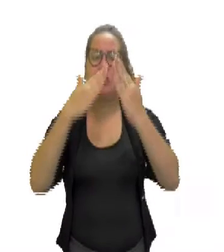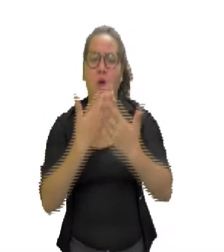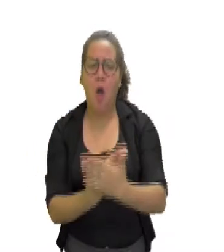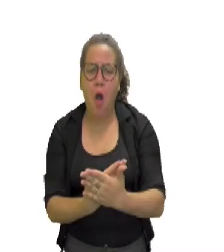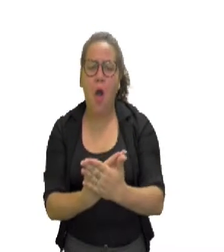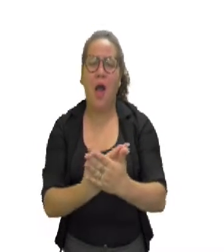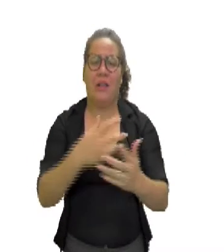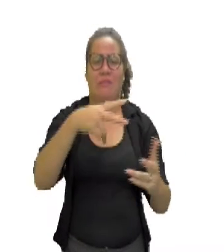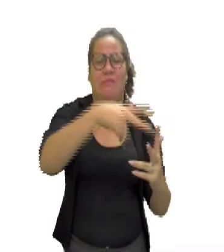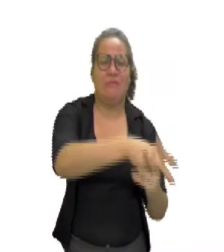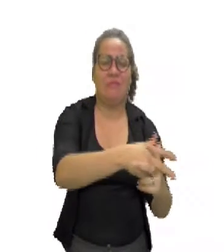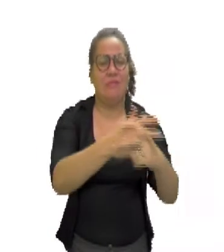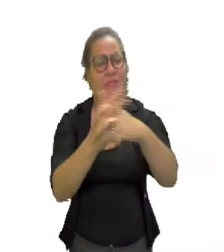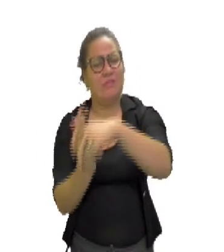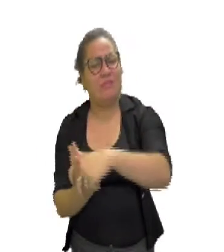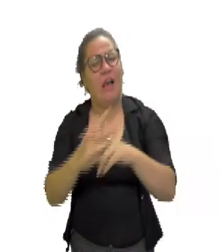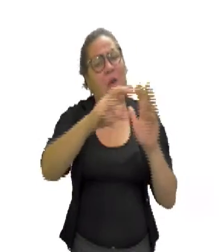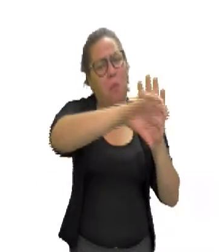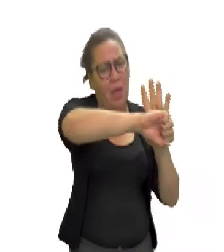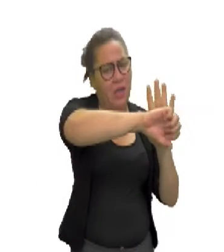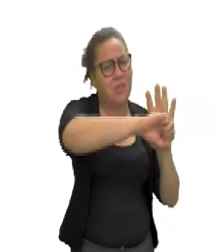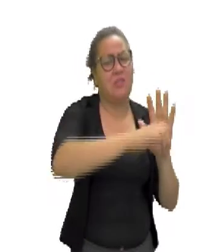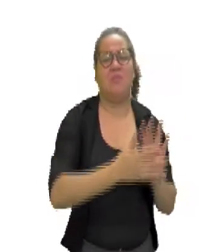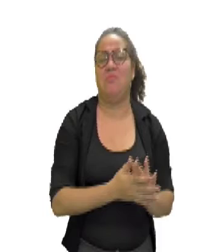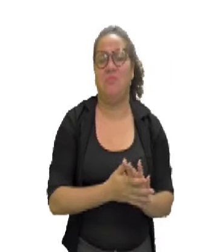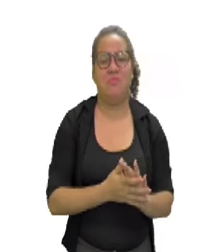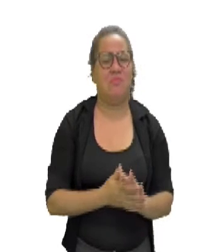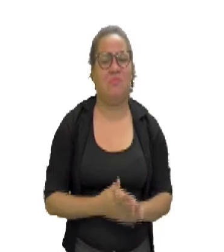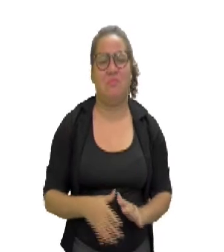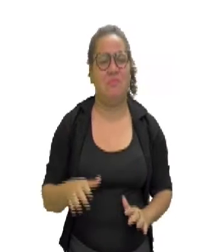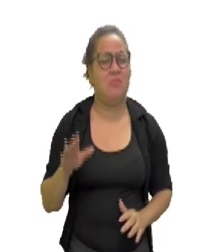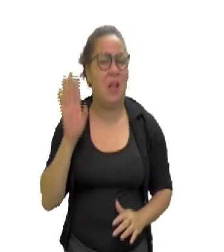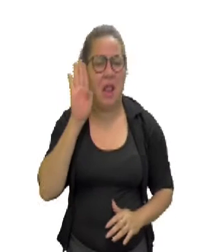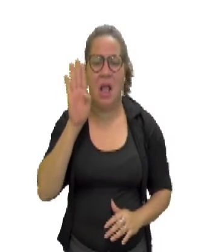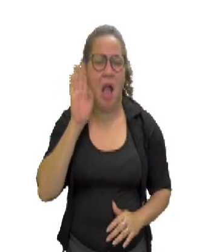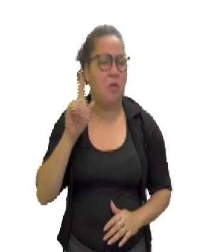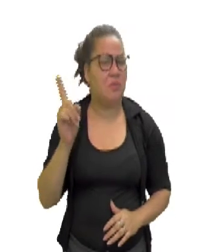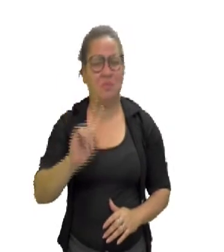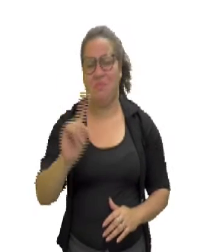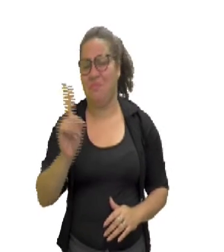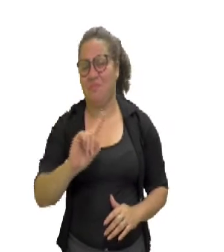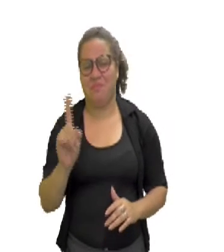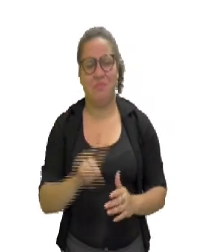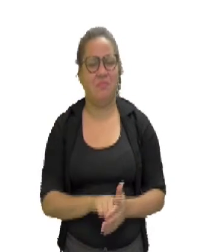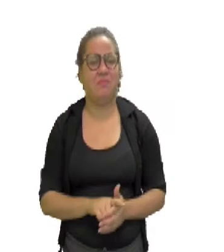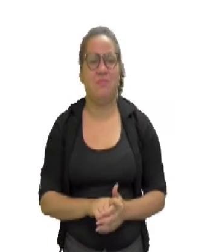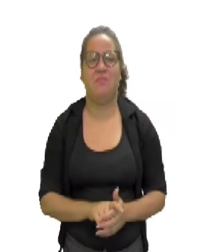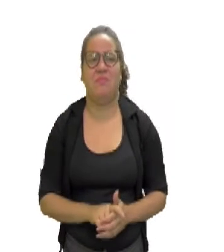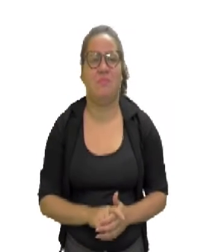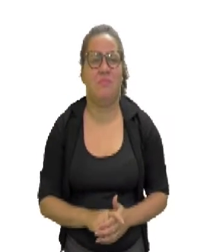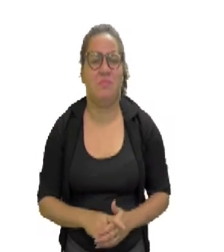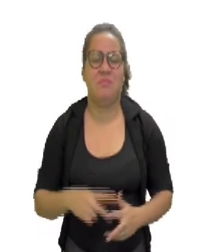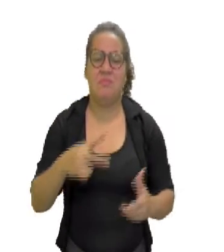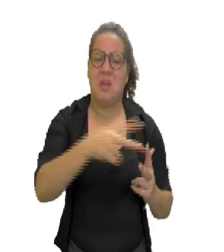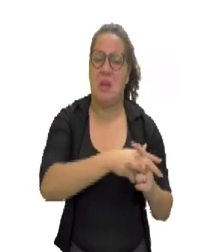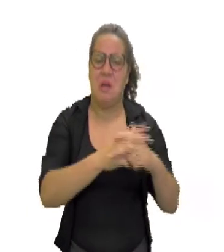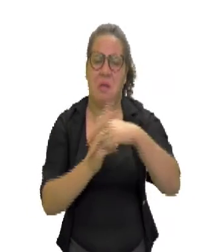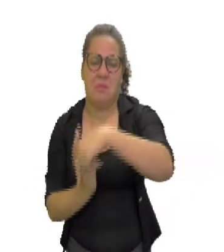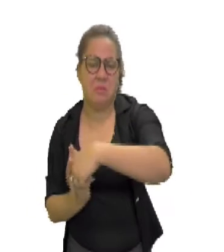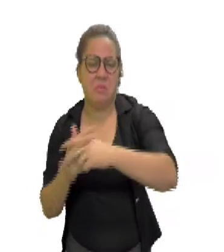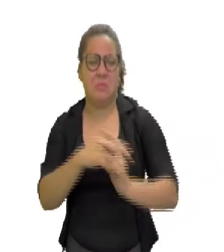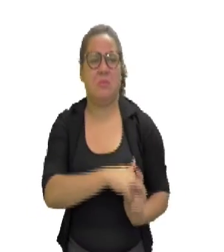de aula, né? Isso aí não é legal mesmo. Dois alunos ali brigando, se machucando. Poxa,